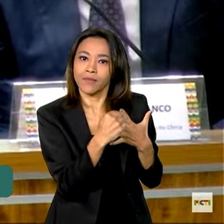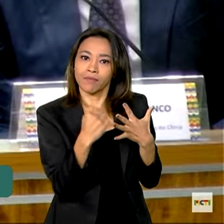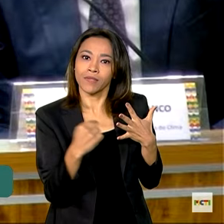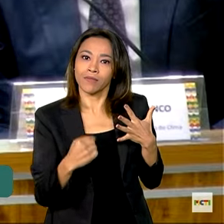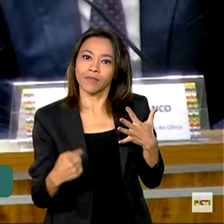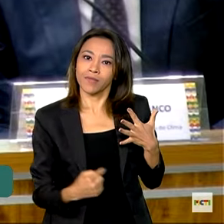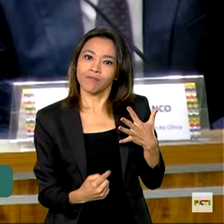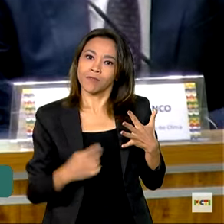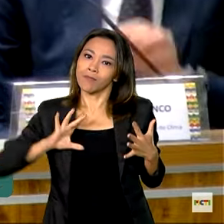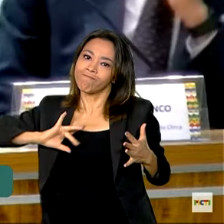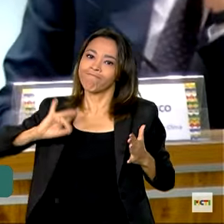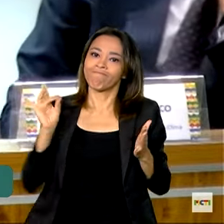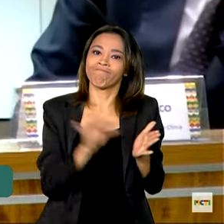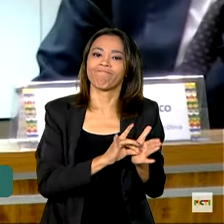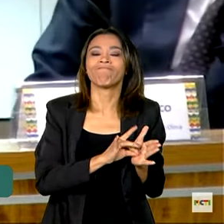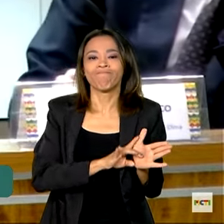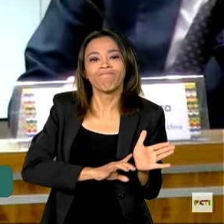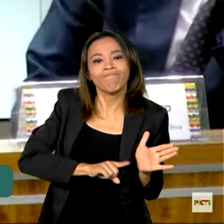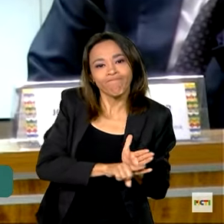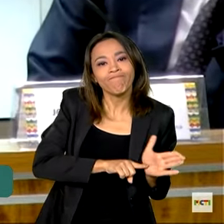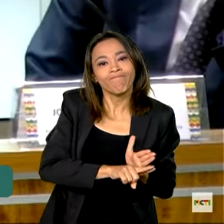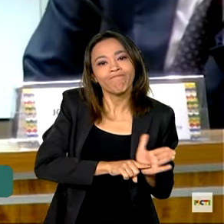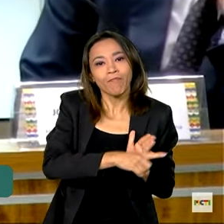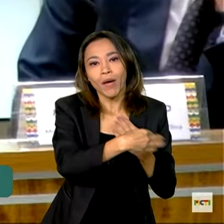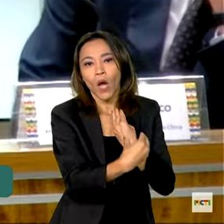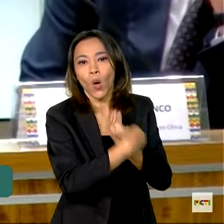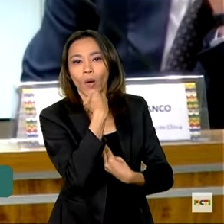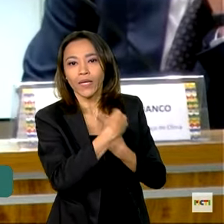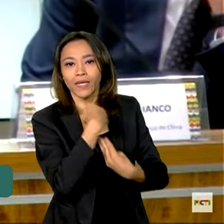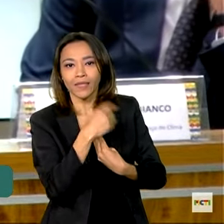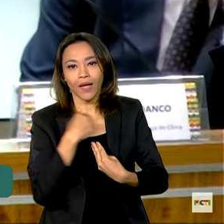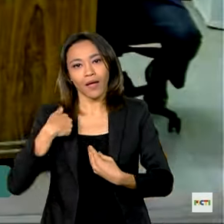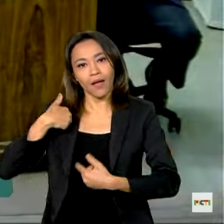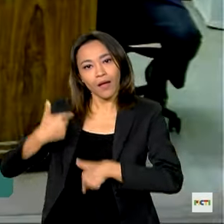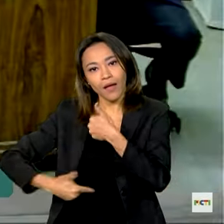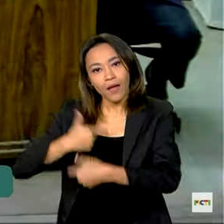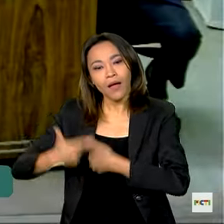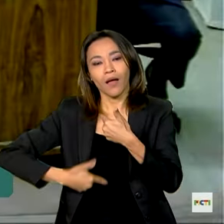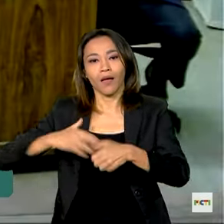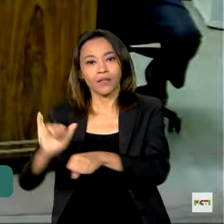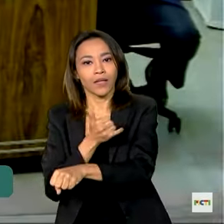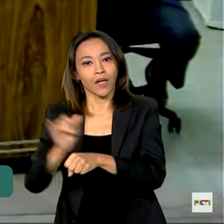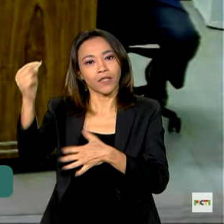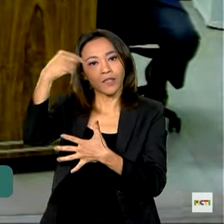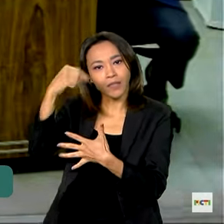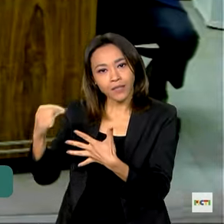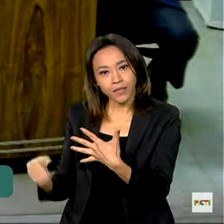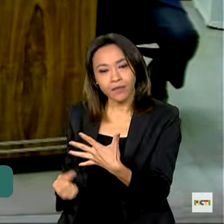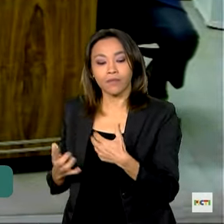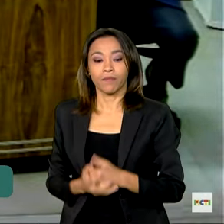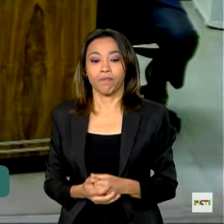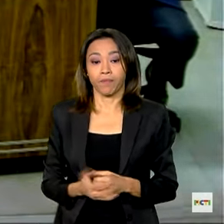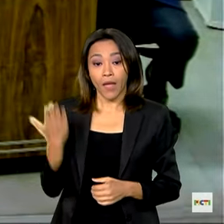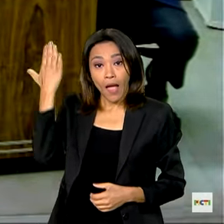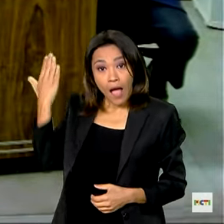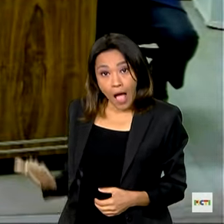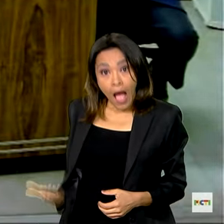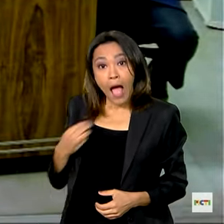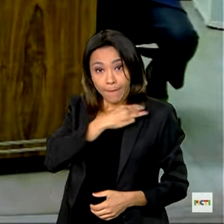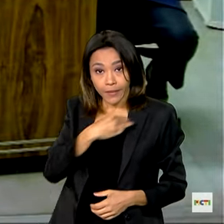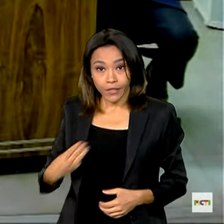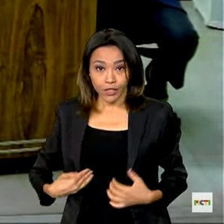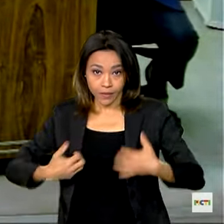dados científicos para orientar as nossas ações. para a ministra Marina Silva, a preservação